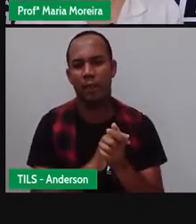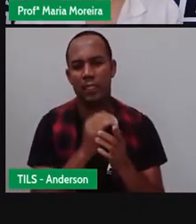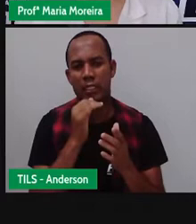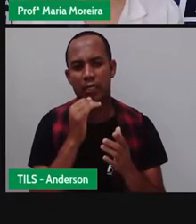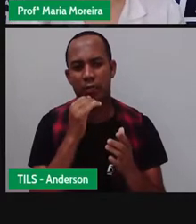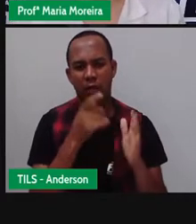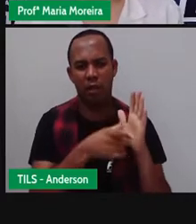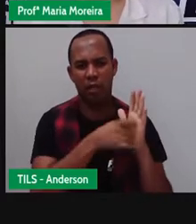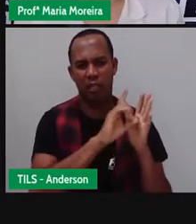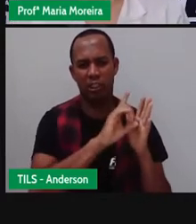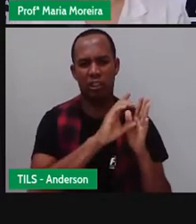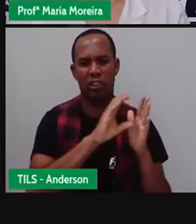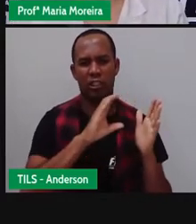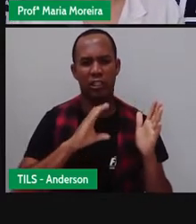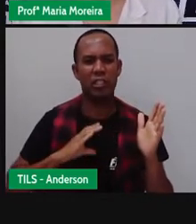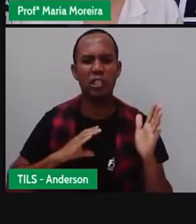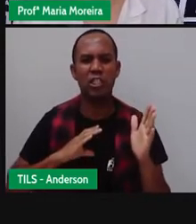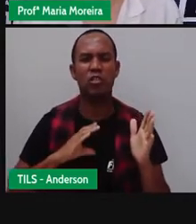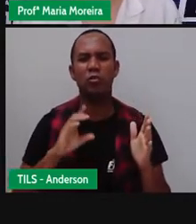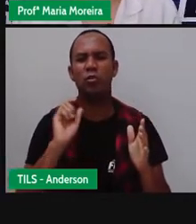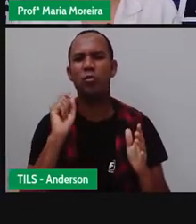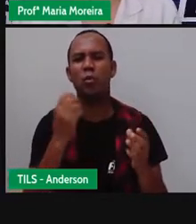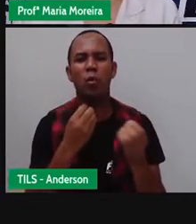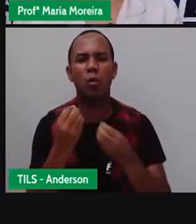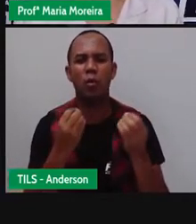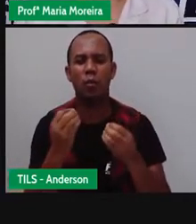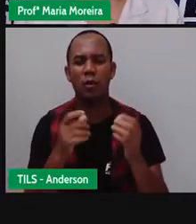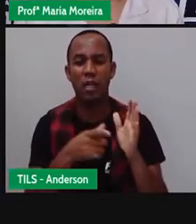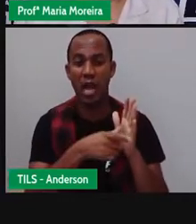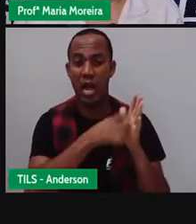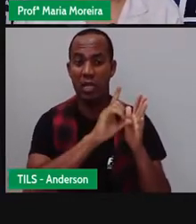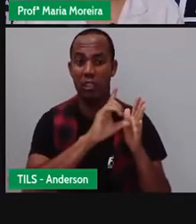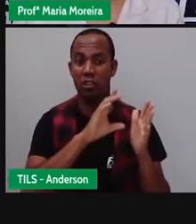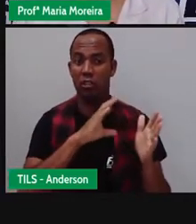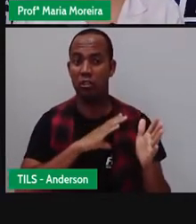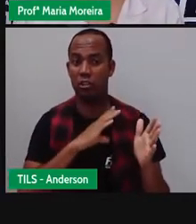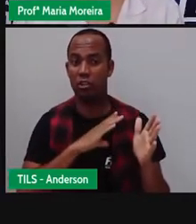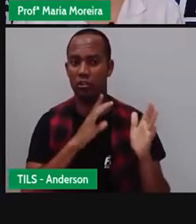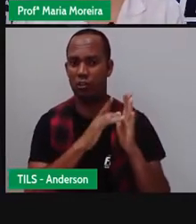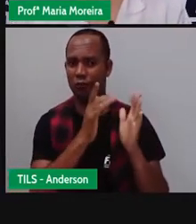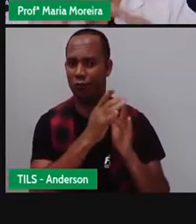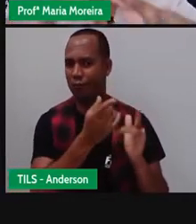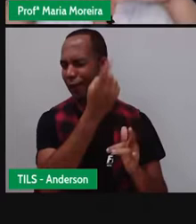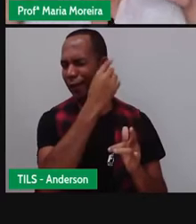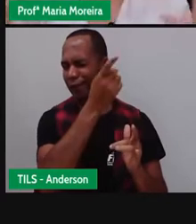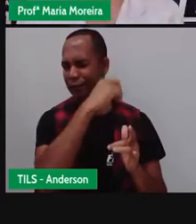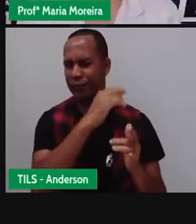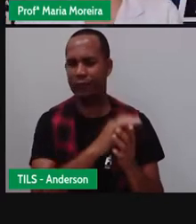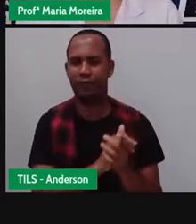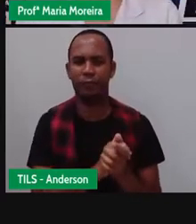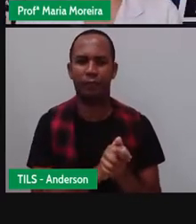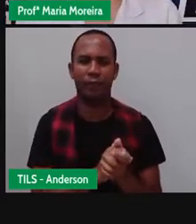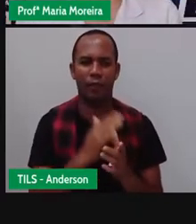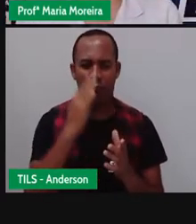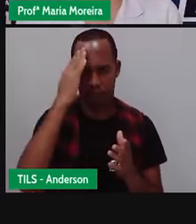antes de Cristo. AC, antes de Cristo. O que é que é antes de Cristo? A gente sabe, né?